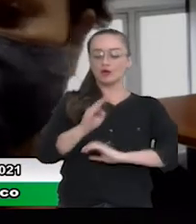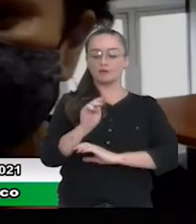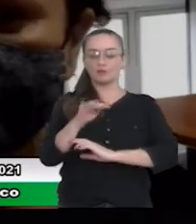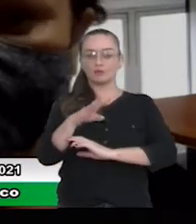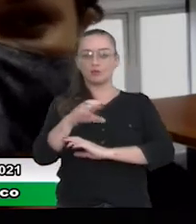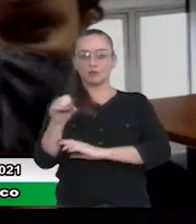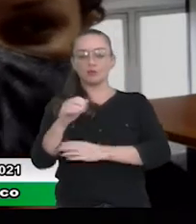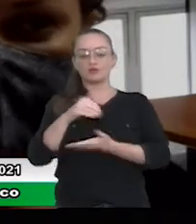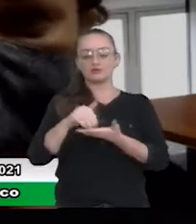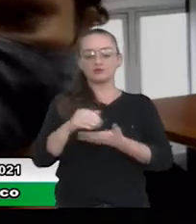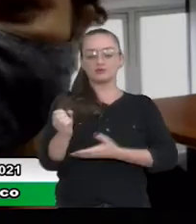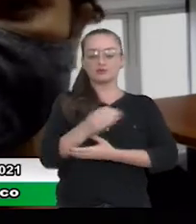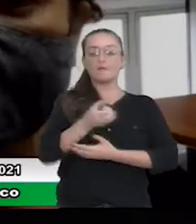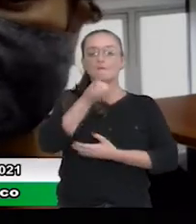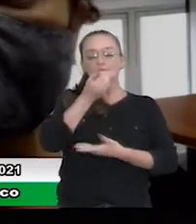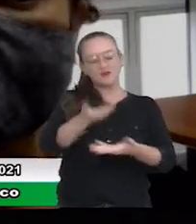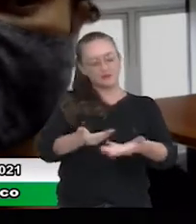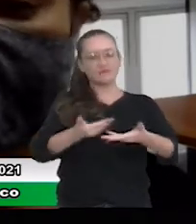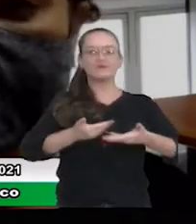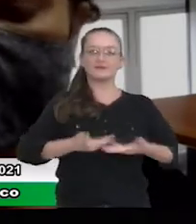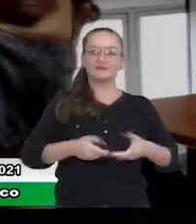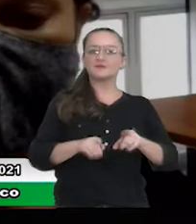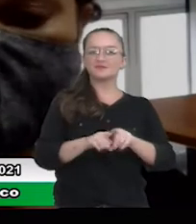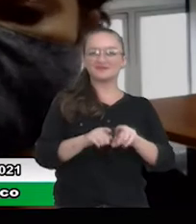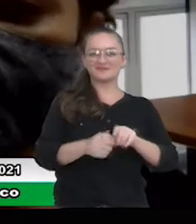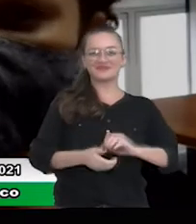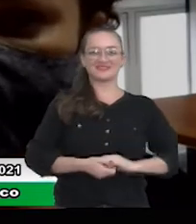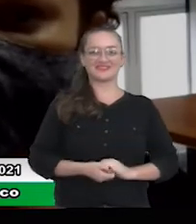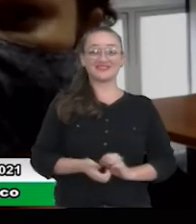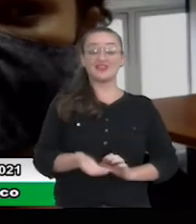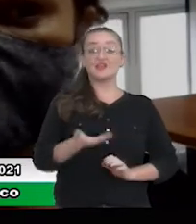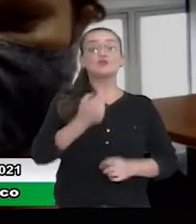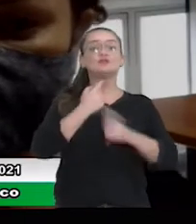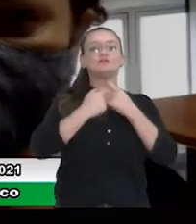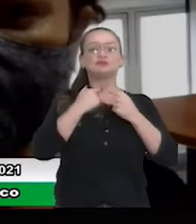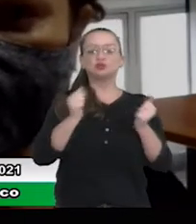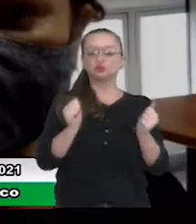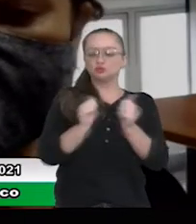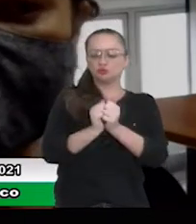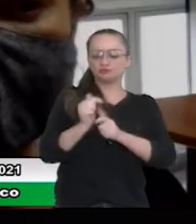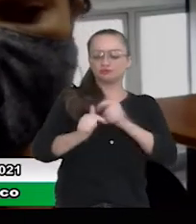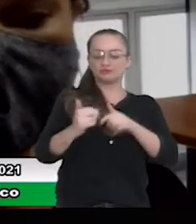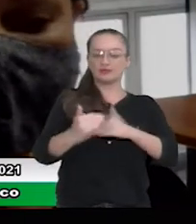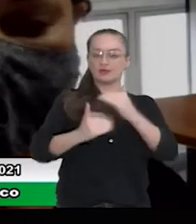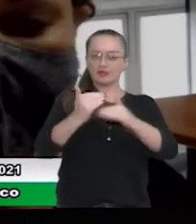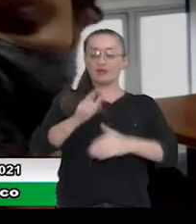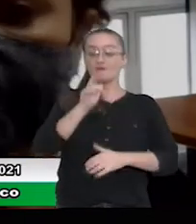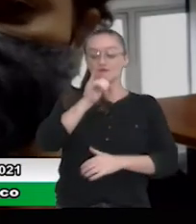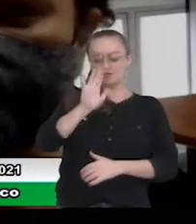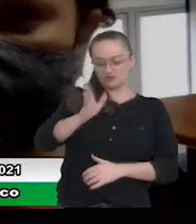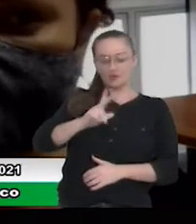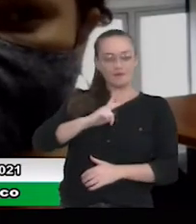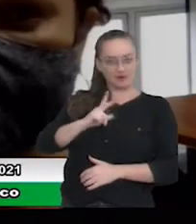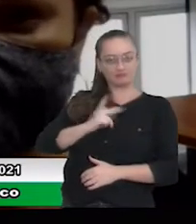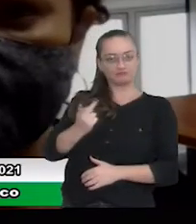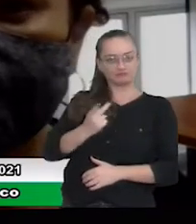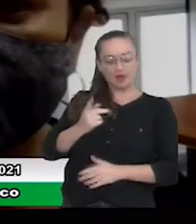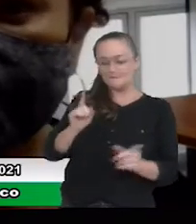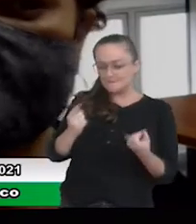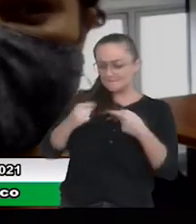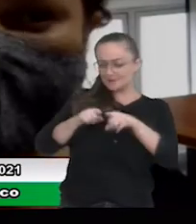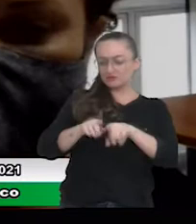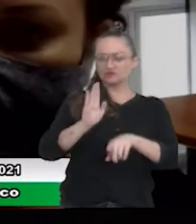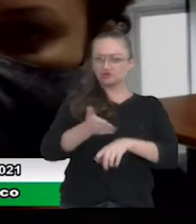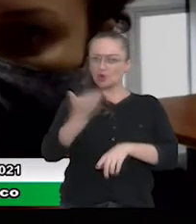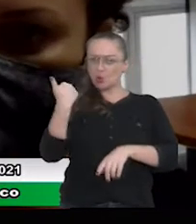que ele seja muito bem-vindo também, a gente quer desenvolver com ele, como eu já disse pessoalmente para ele também, a mesma parceria que a gente